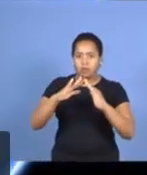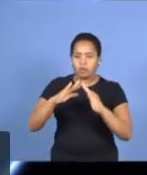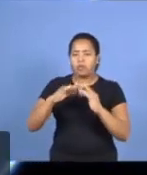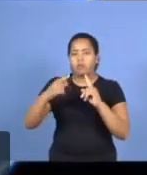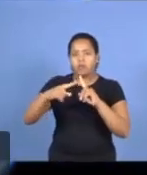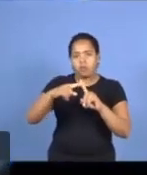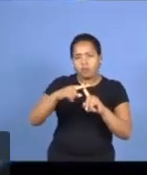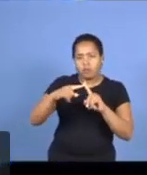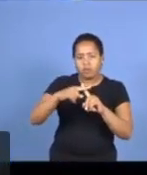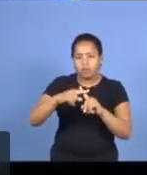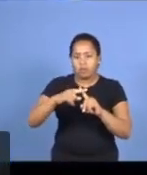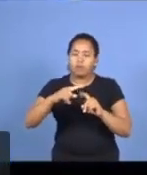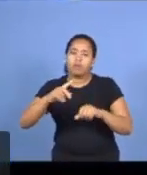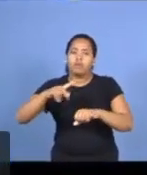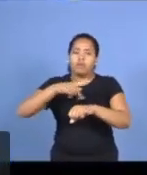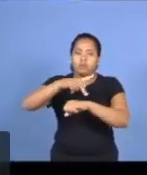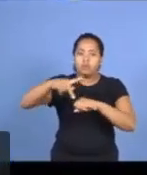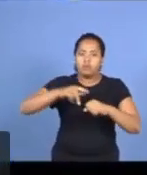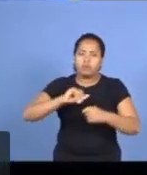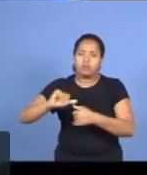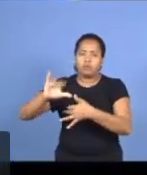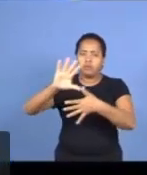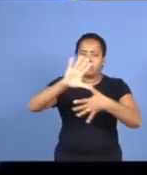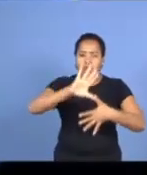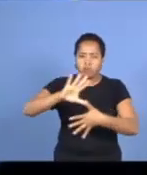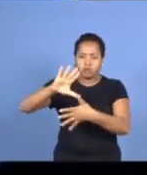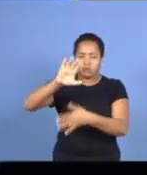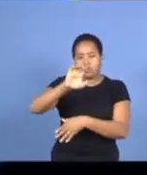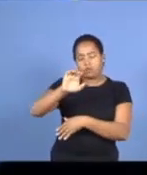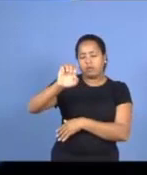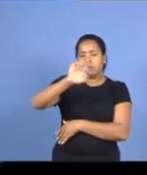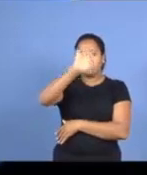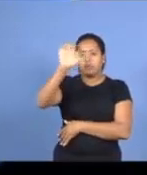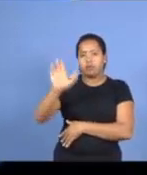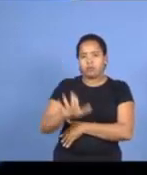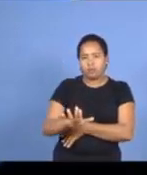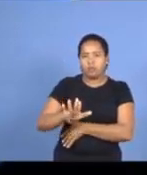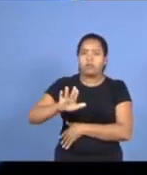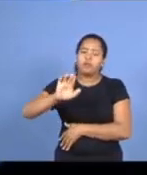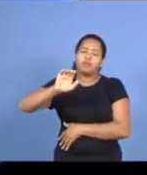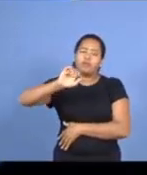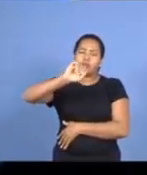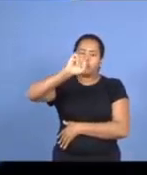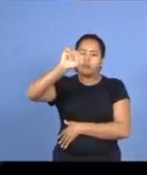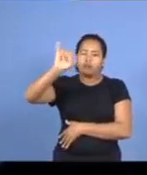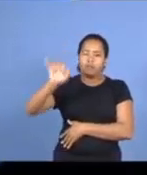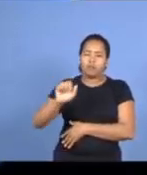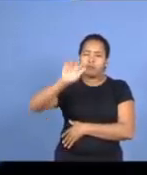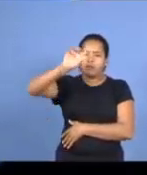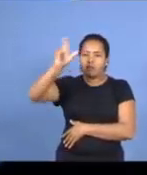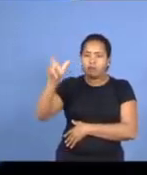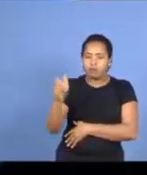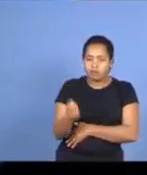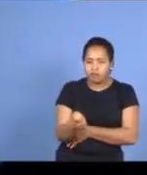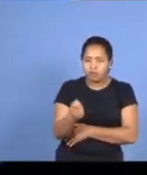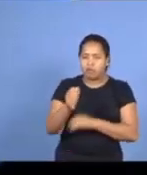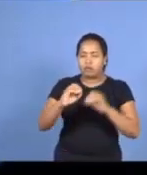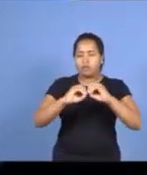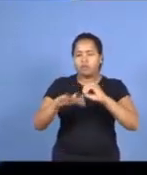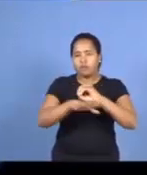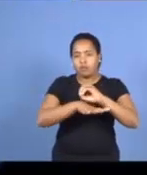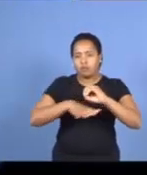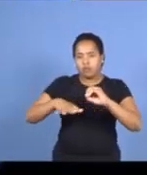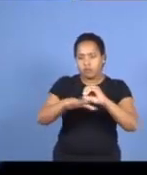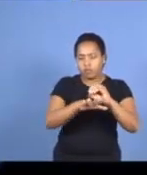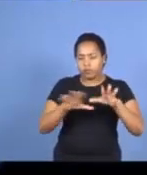países nas três Américas, Europa, África, Ásia e Oceania, conectadas pela